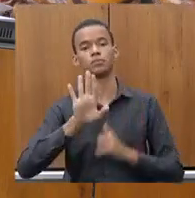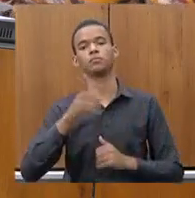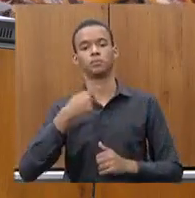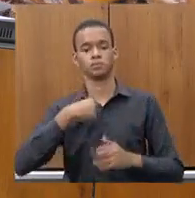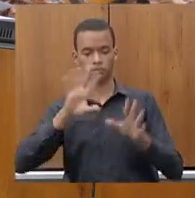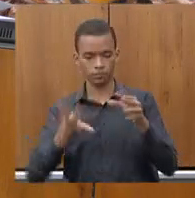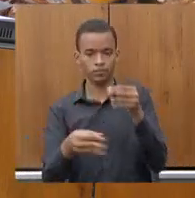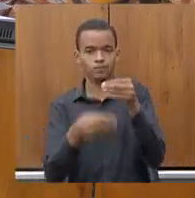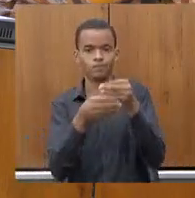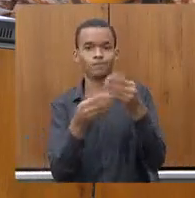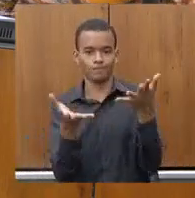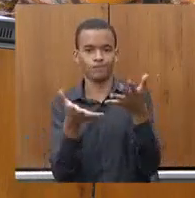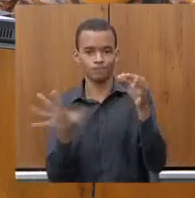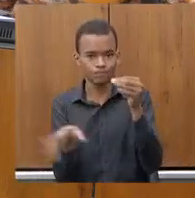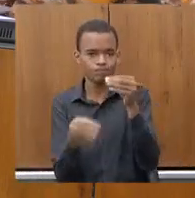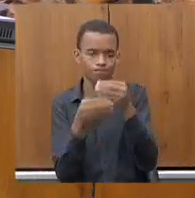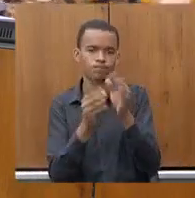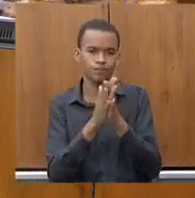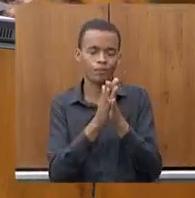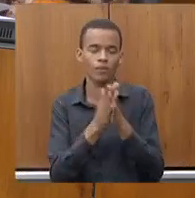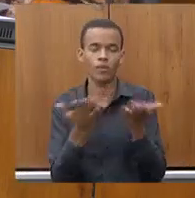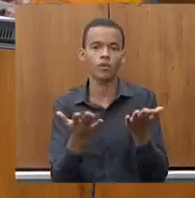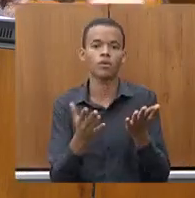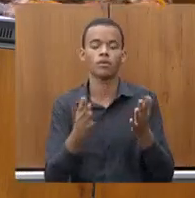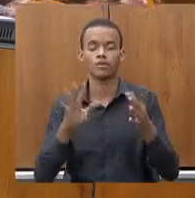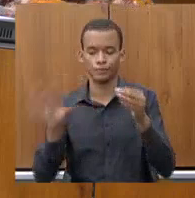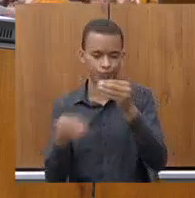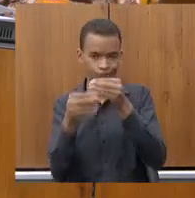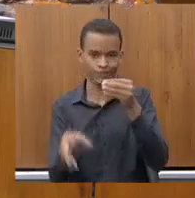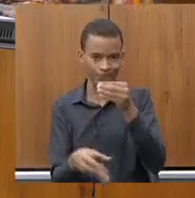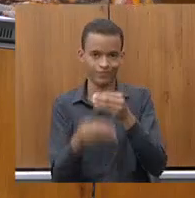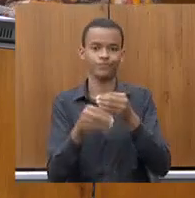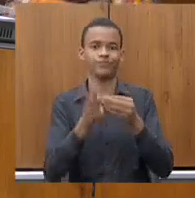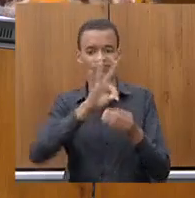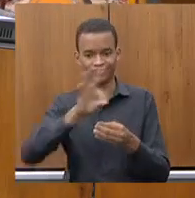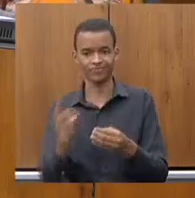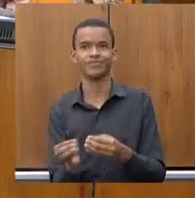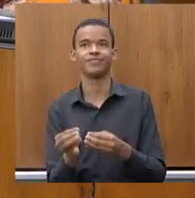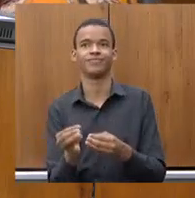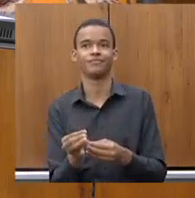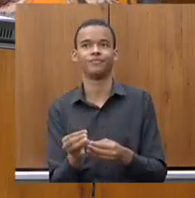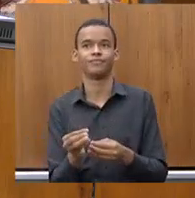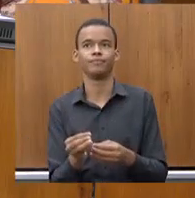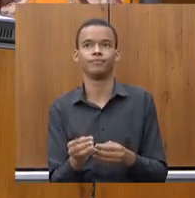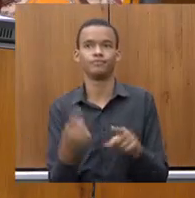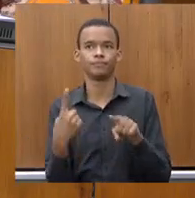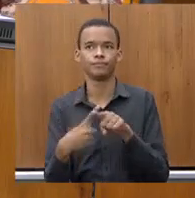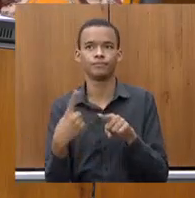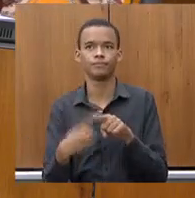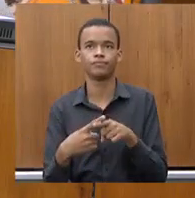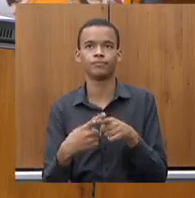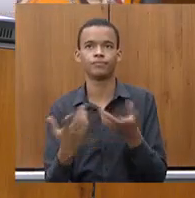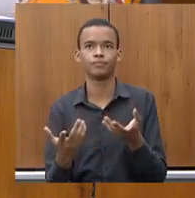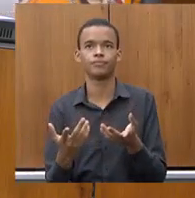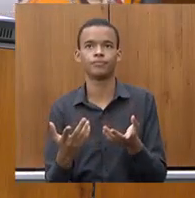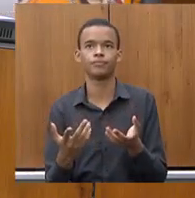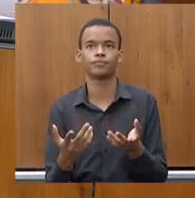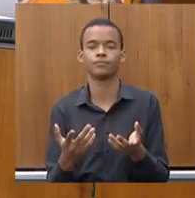e fazer uma consideração também, deputado, aí para senhor já emendar tudo de uma vez. É porque é o seguinte,